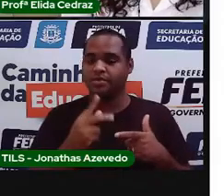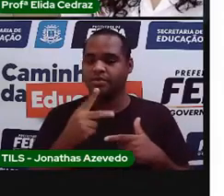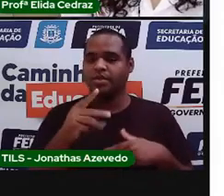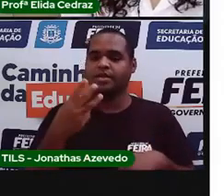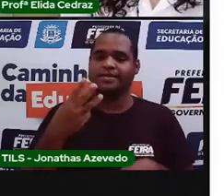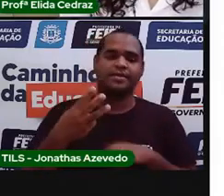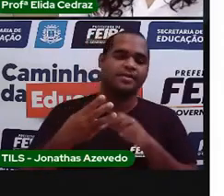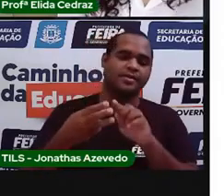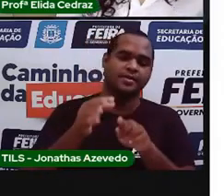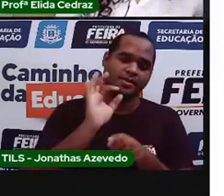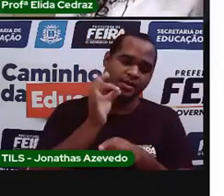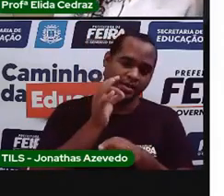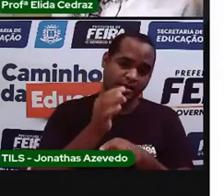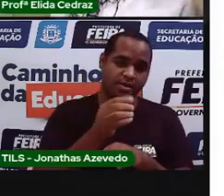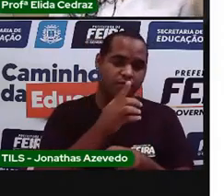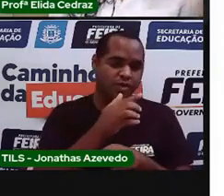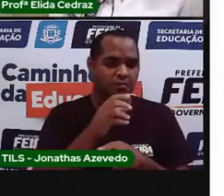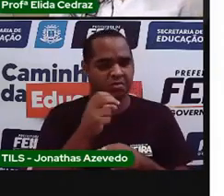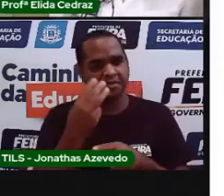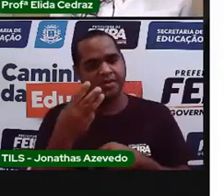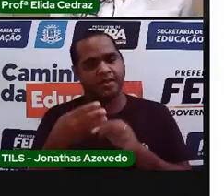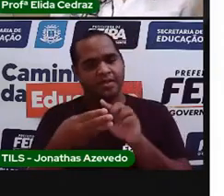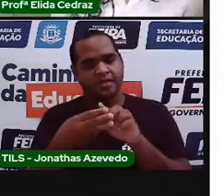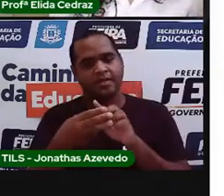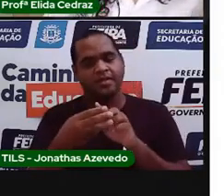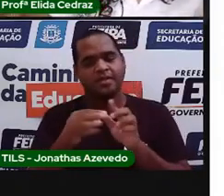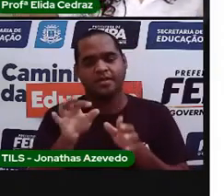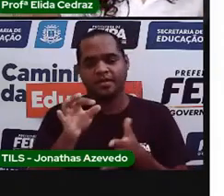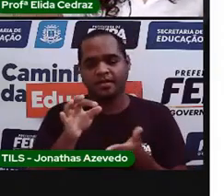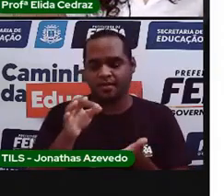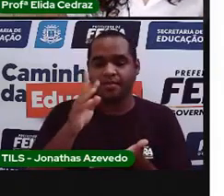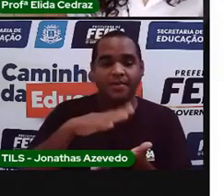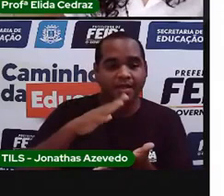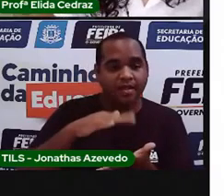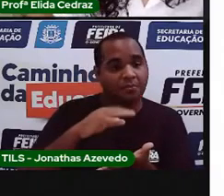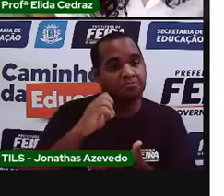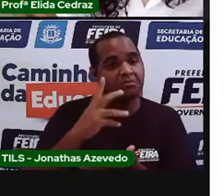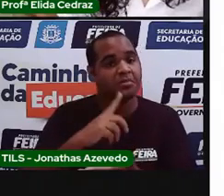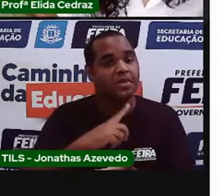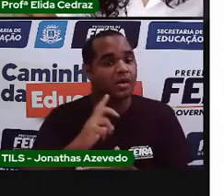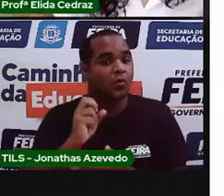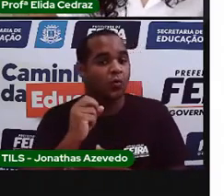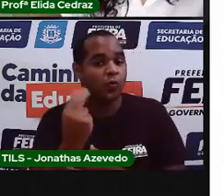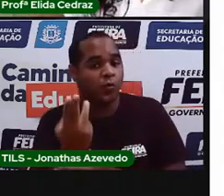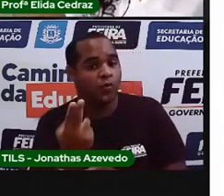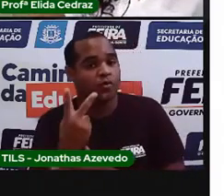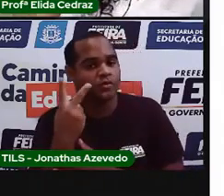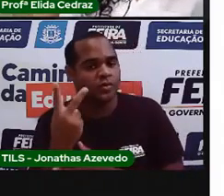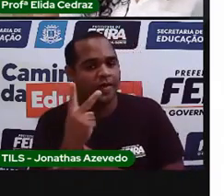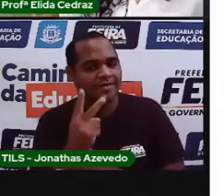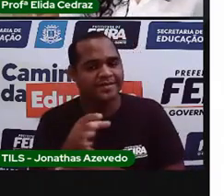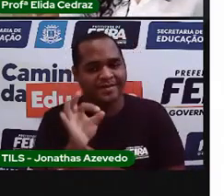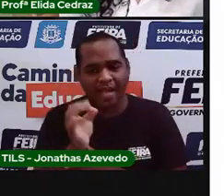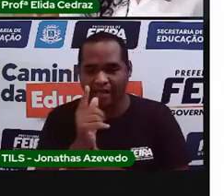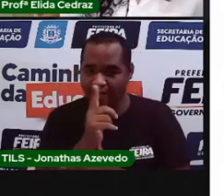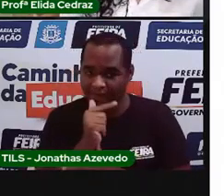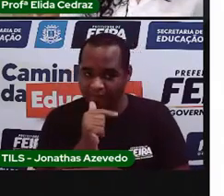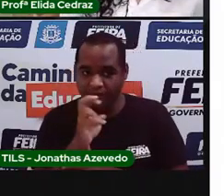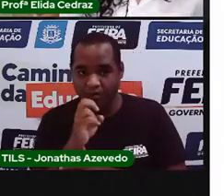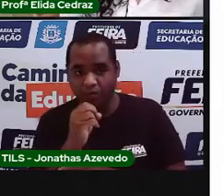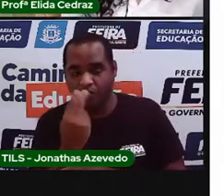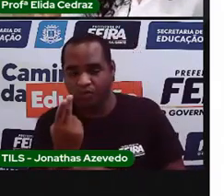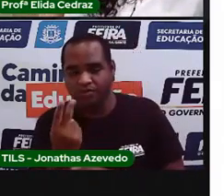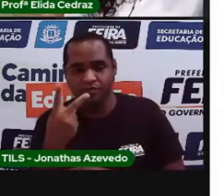xícaras de água e três colheres de pimenta? Ou duas xícaras de água e duas colheres de